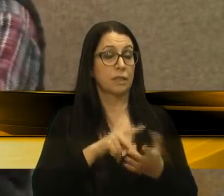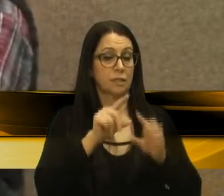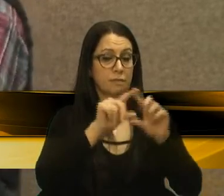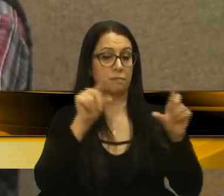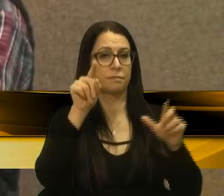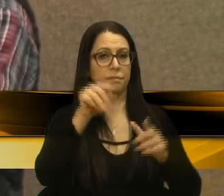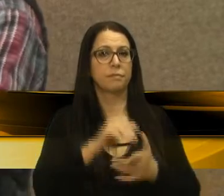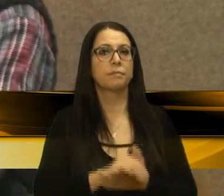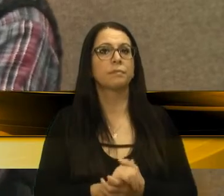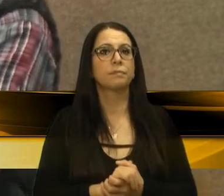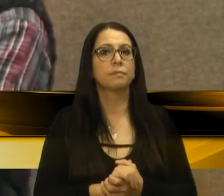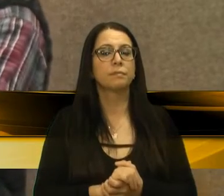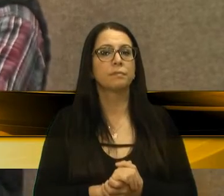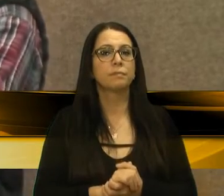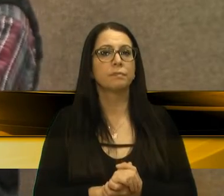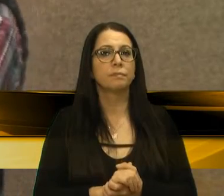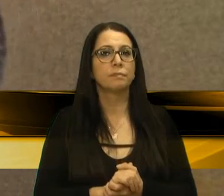é essa aqui,